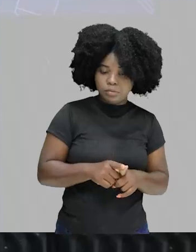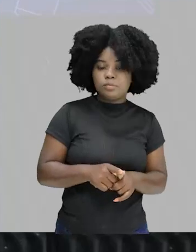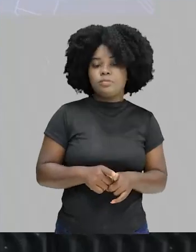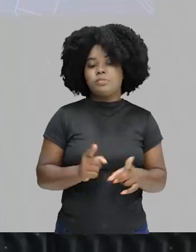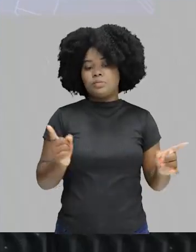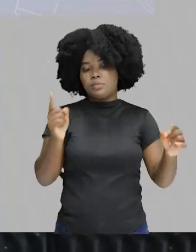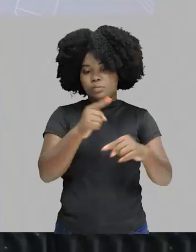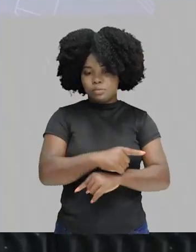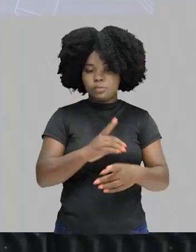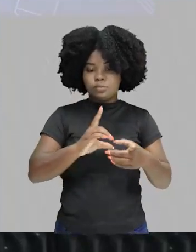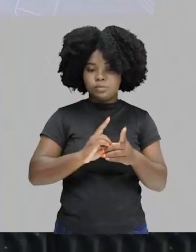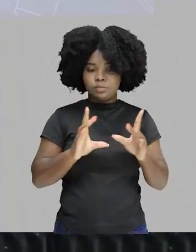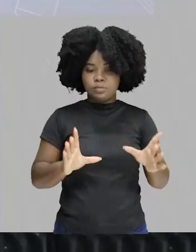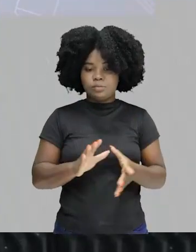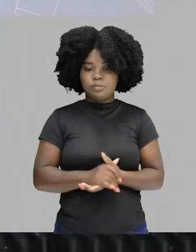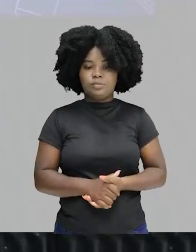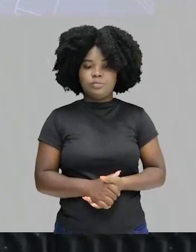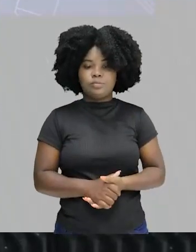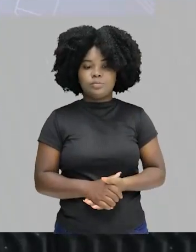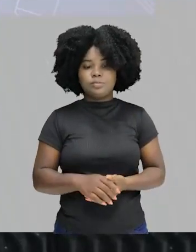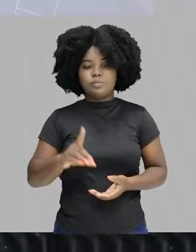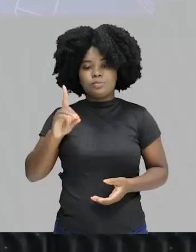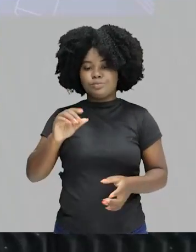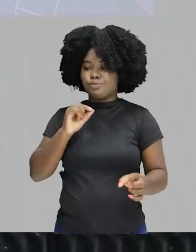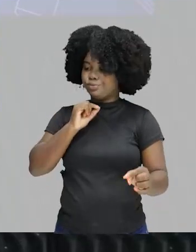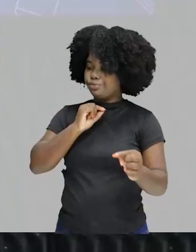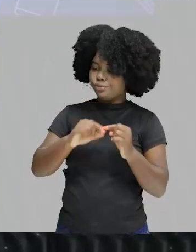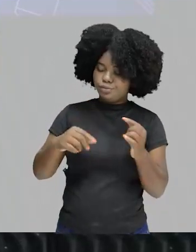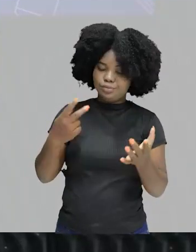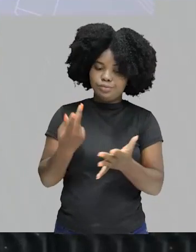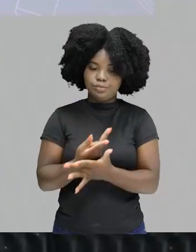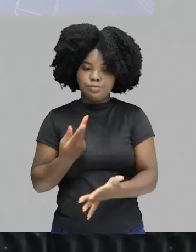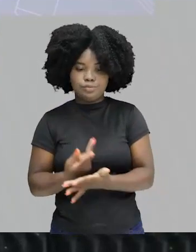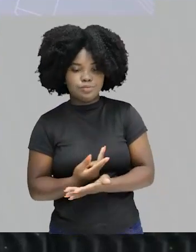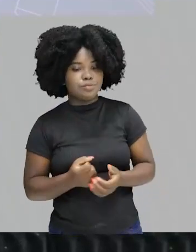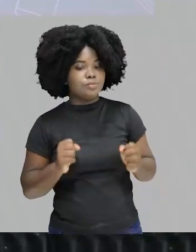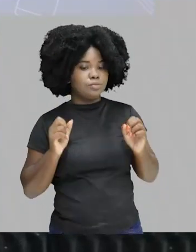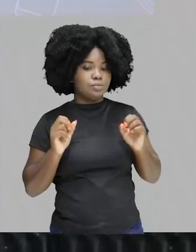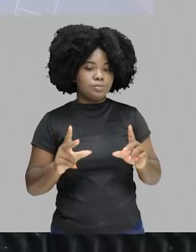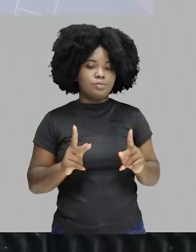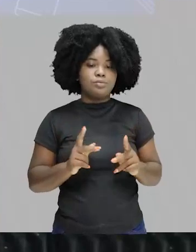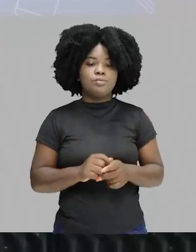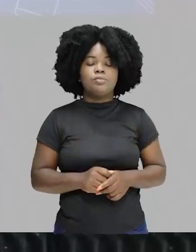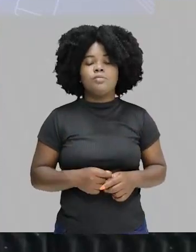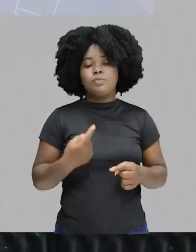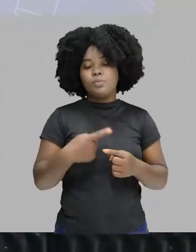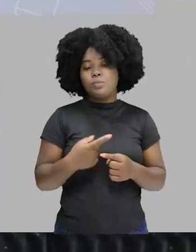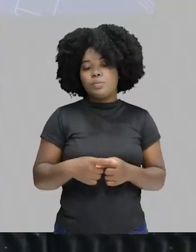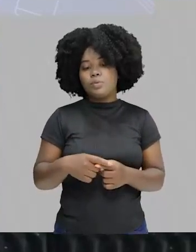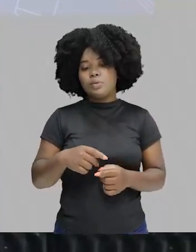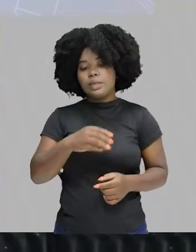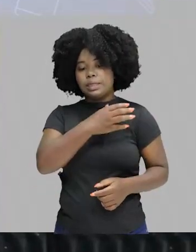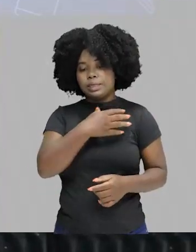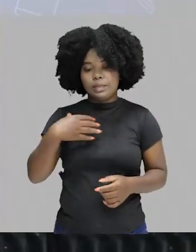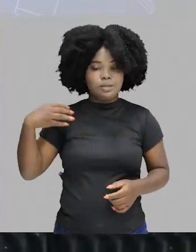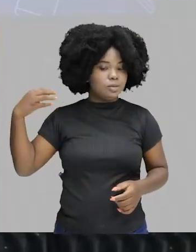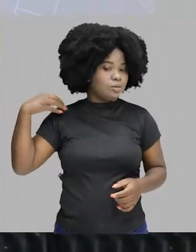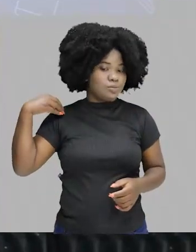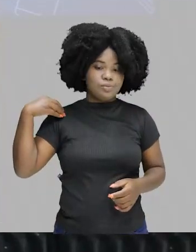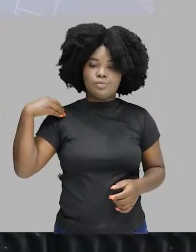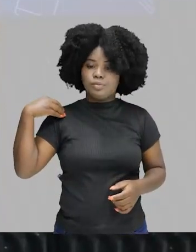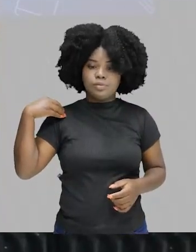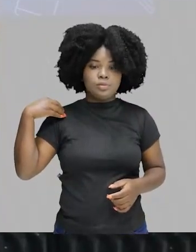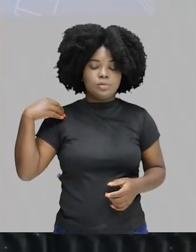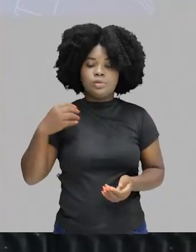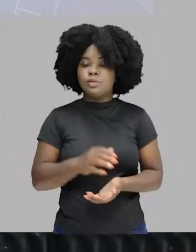defender uma monarquia. Então, essa letra D aqui, ela não está adequada. Porque Aristóteles não vai apoiar a democracia. Legal?